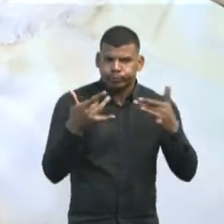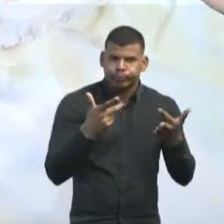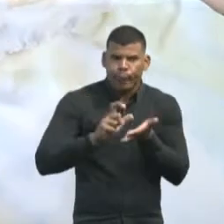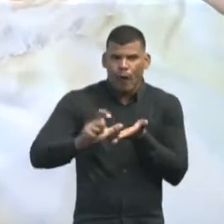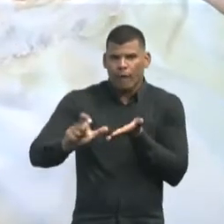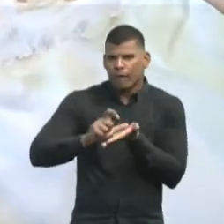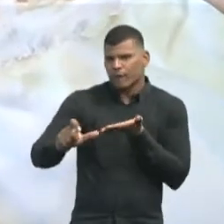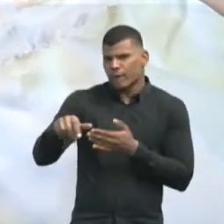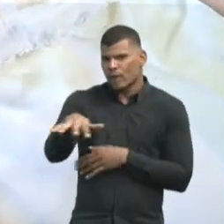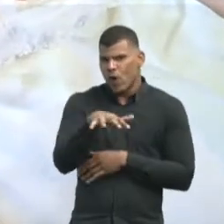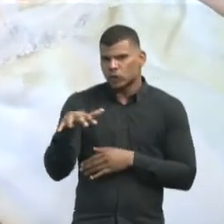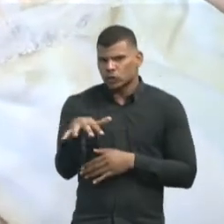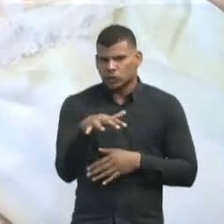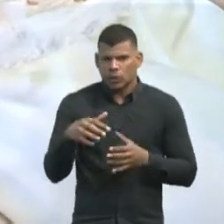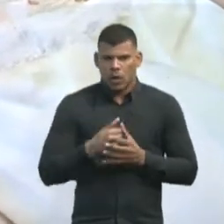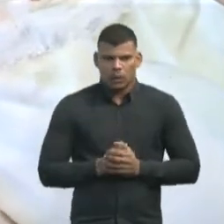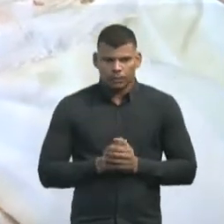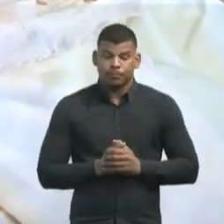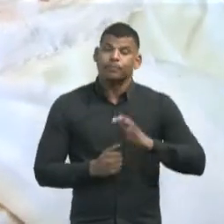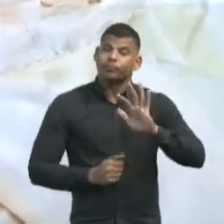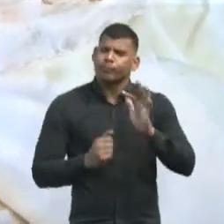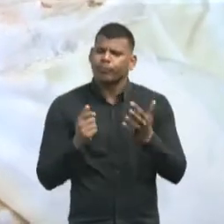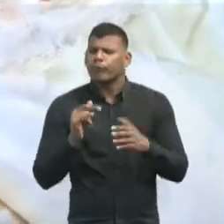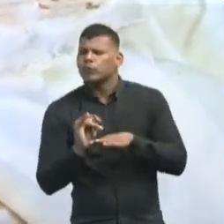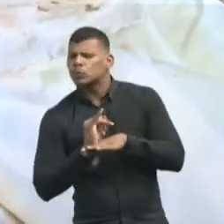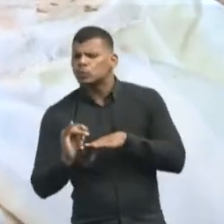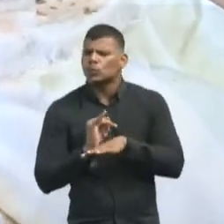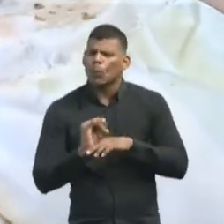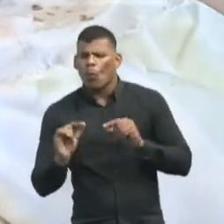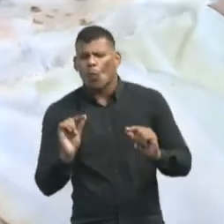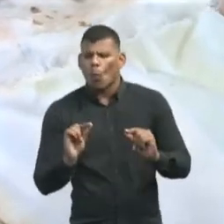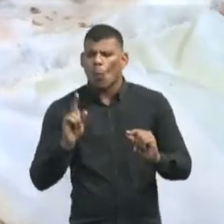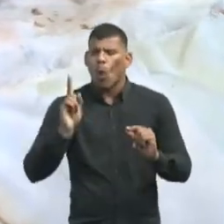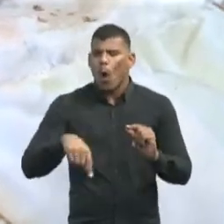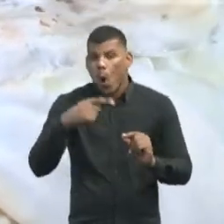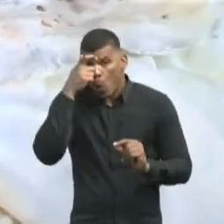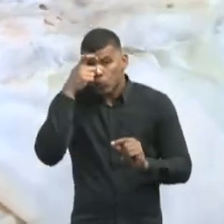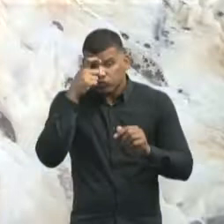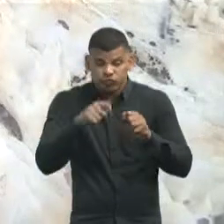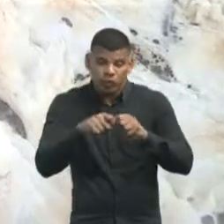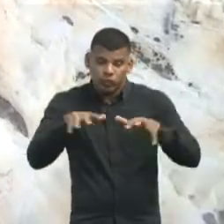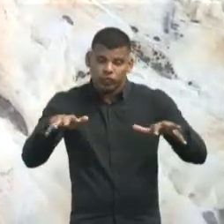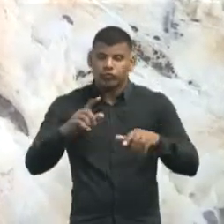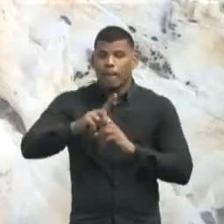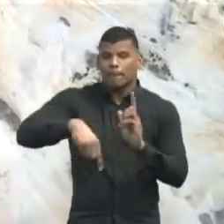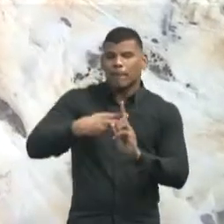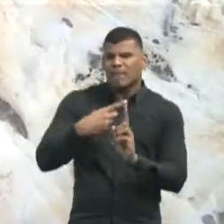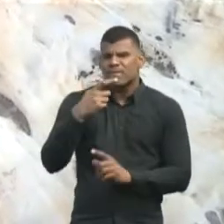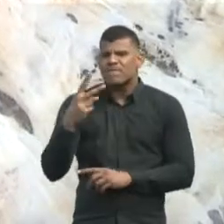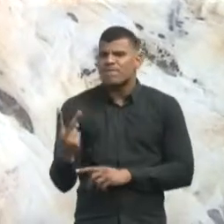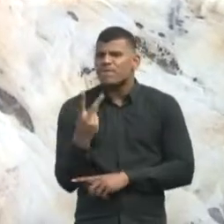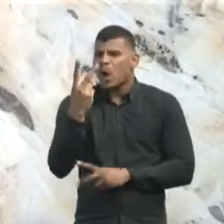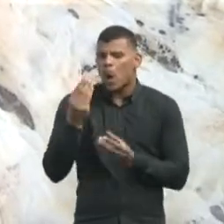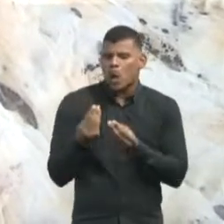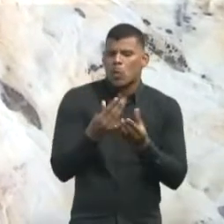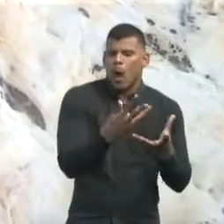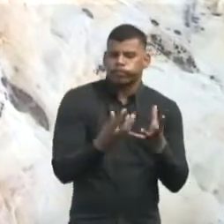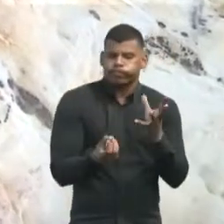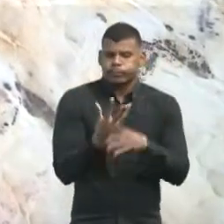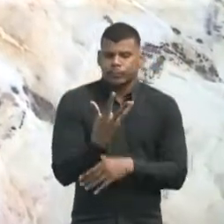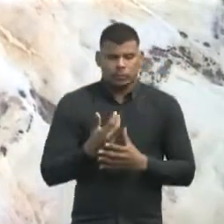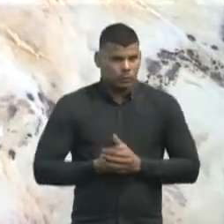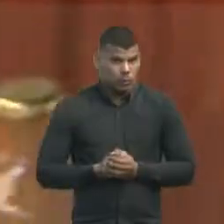forma de conscientizar e trazer novos valores na criação e vendas de produtos, a moda sustentável tem